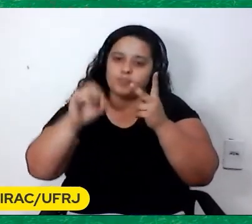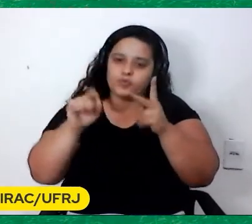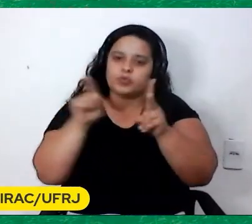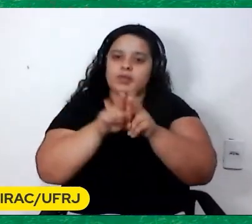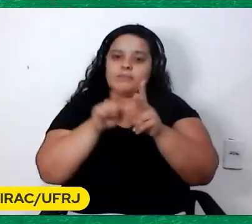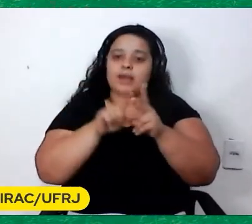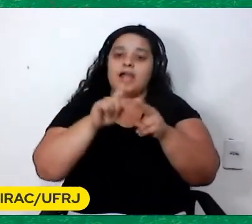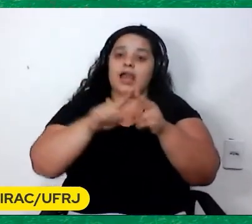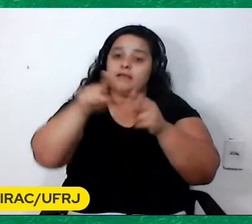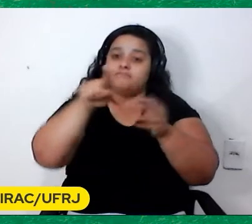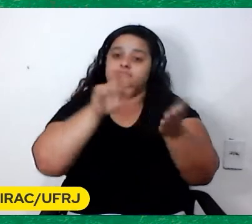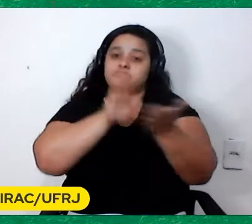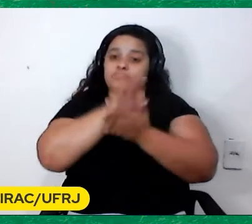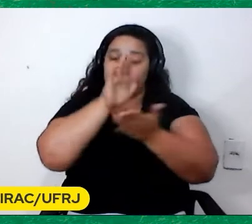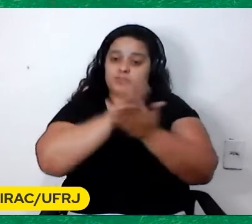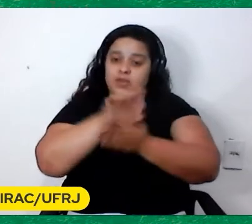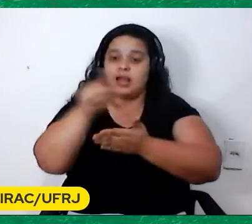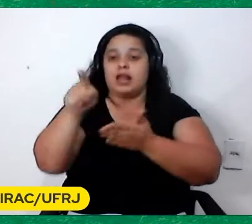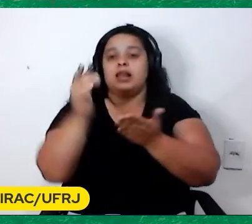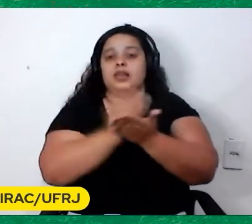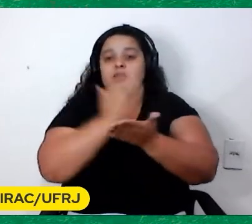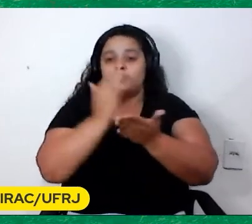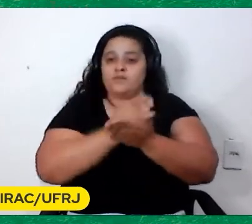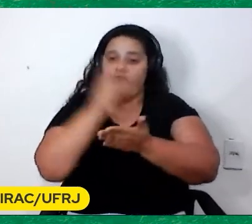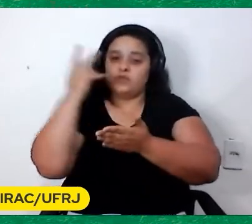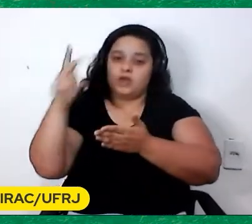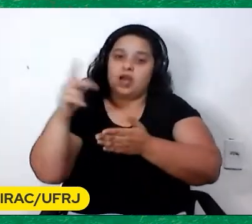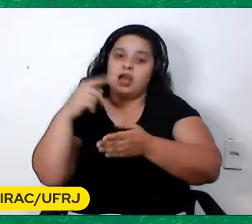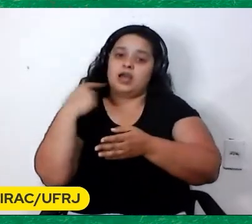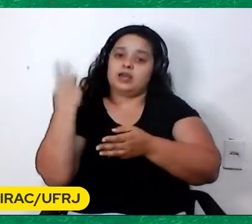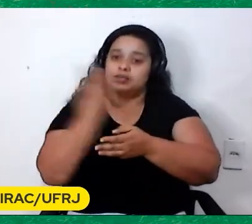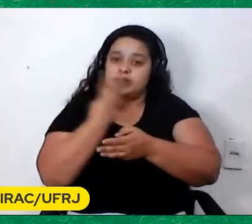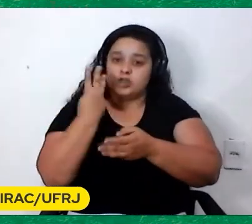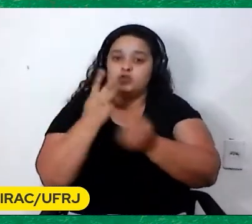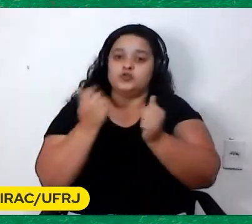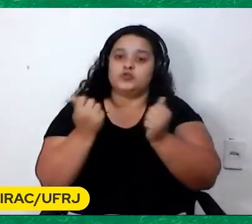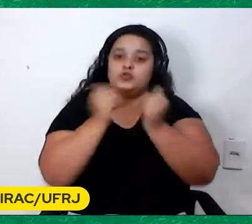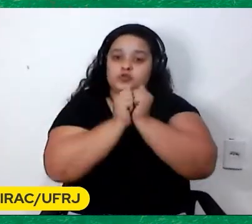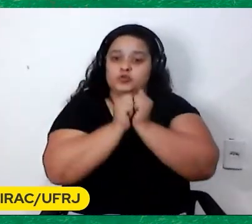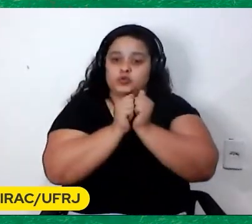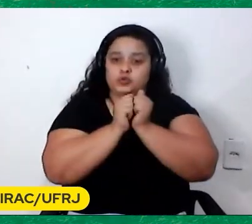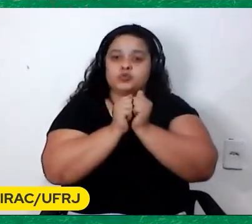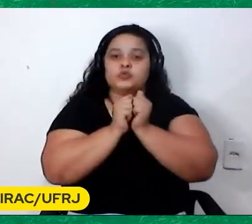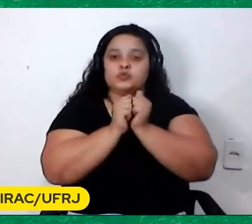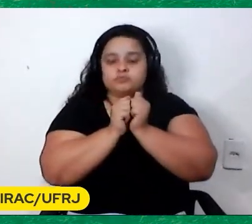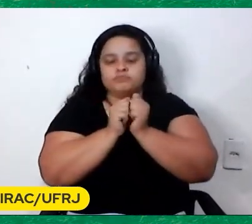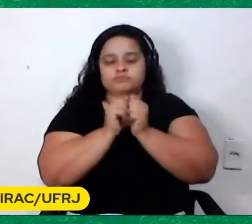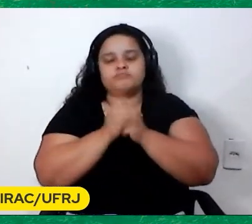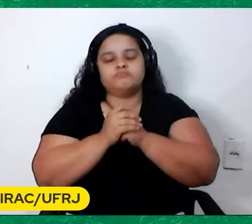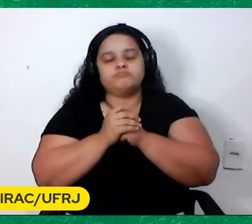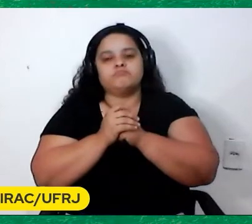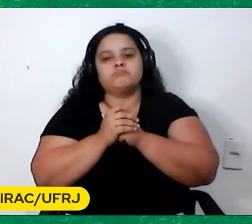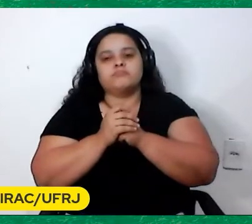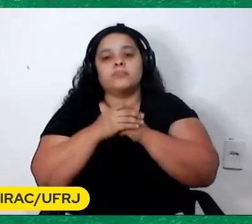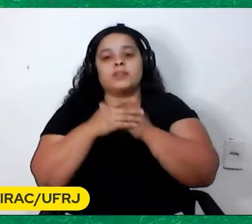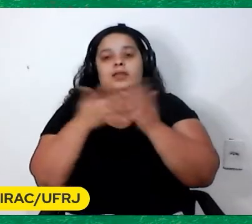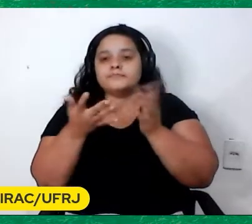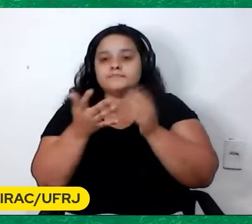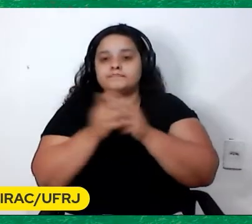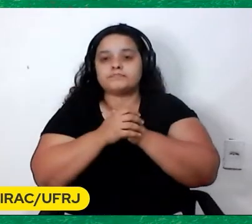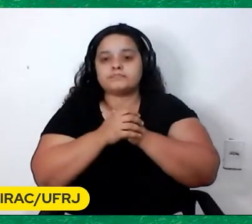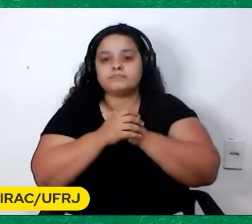Capovilla A Imagem Crítica Um livro que a gente fez juntos Para a coleção Aplauso E foi quando eu